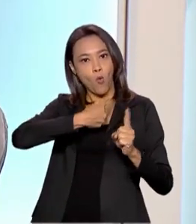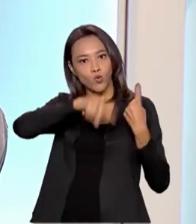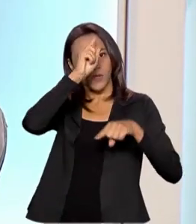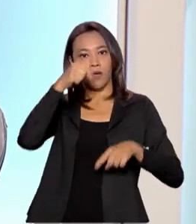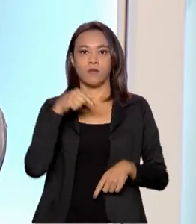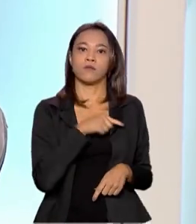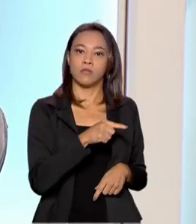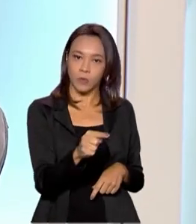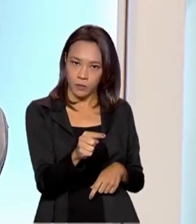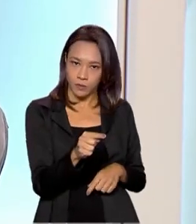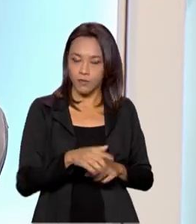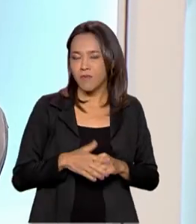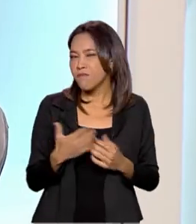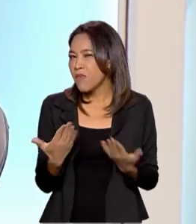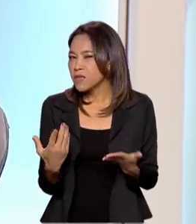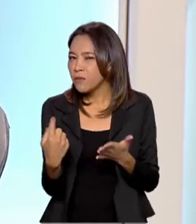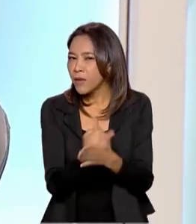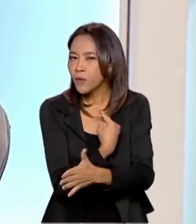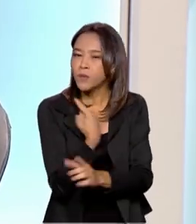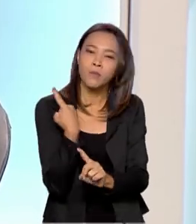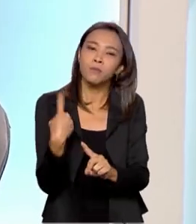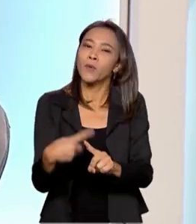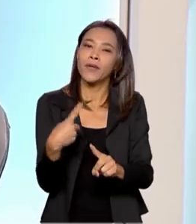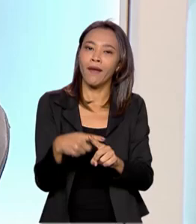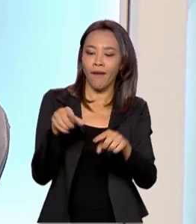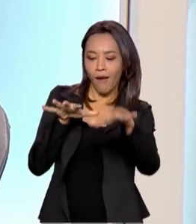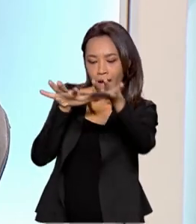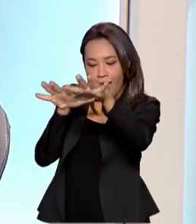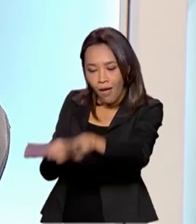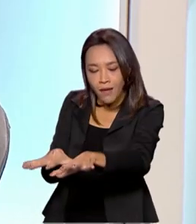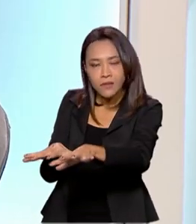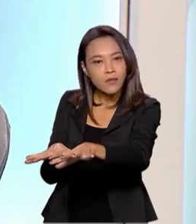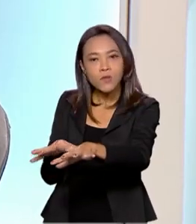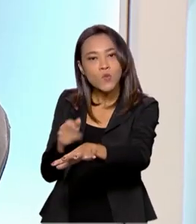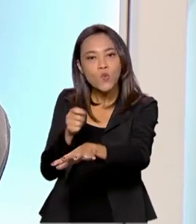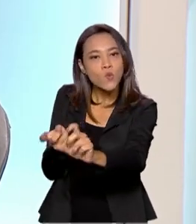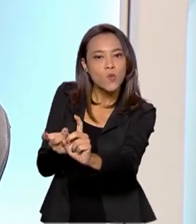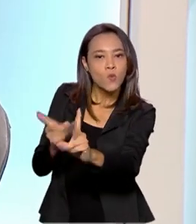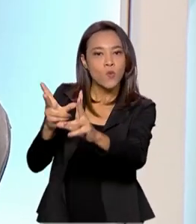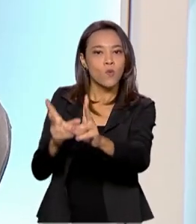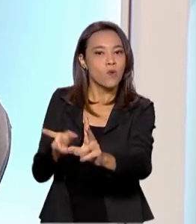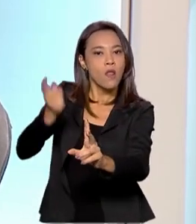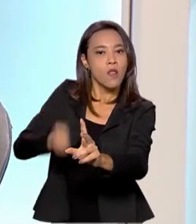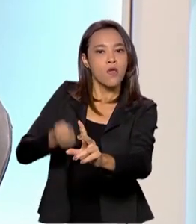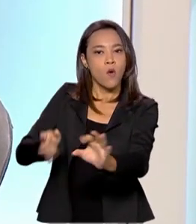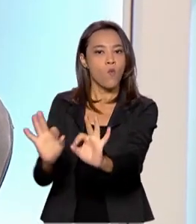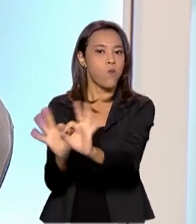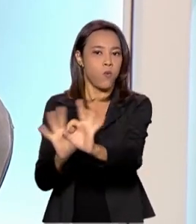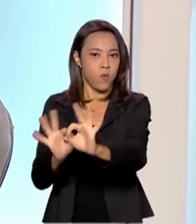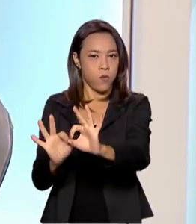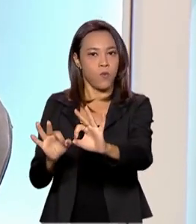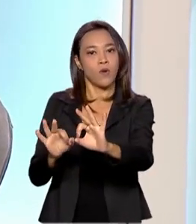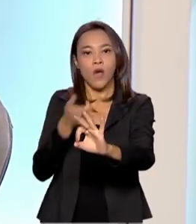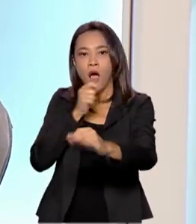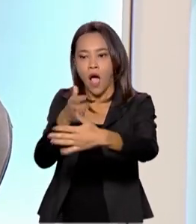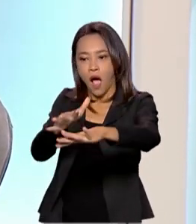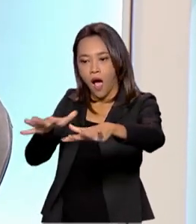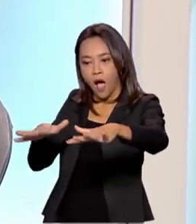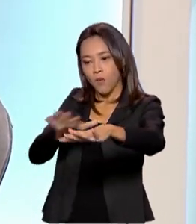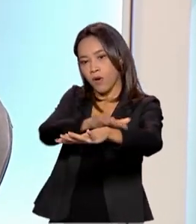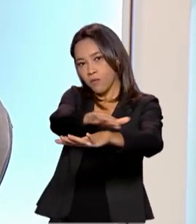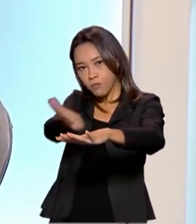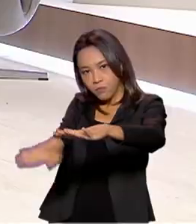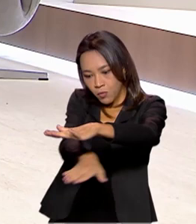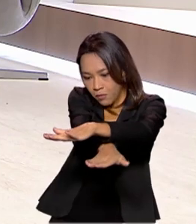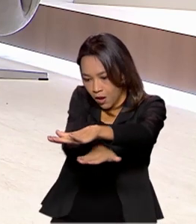Mas a grande pergunta é por que não saiu a área de Atapu e Sépia? Então, tivemos um leilão exitoso. Todas elas